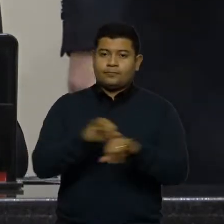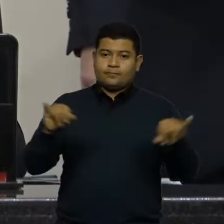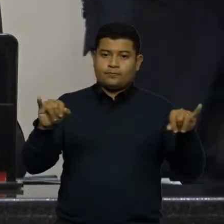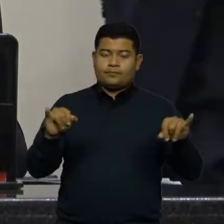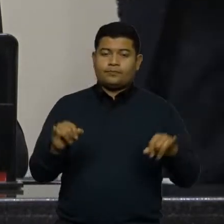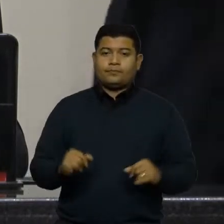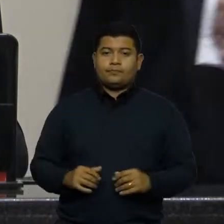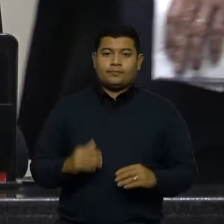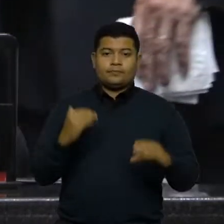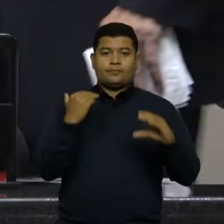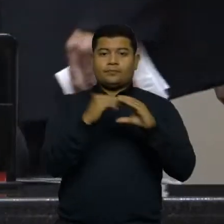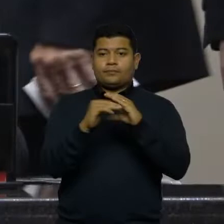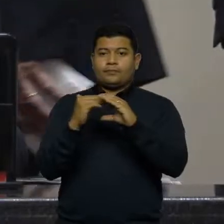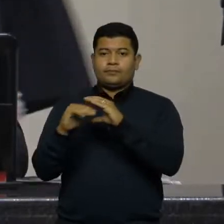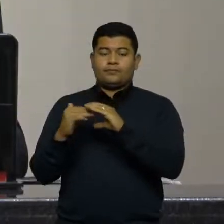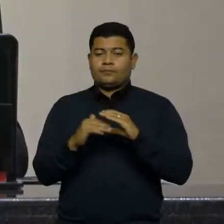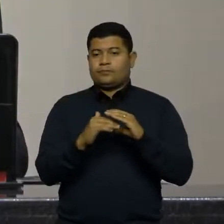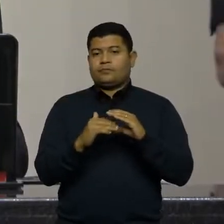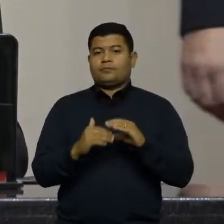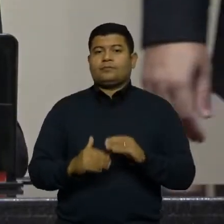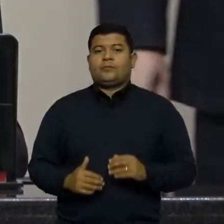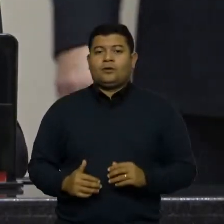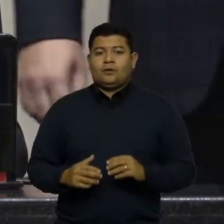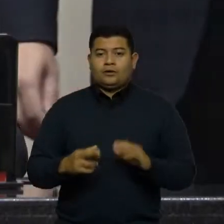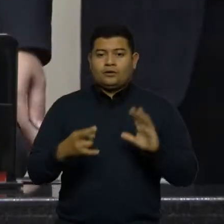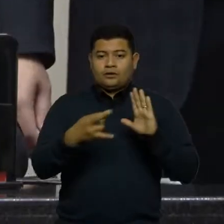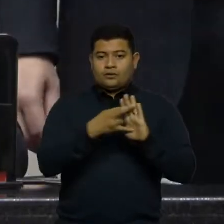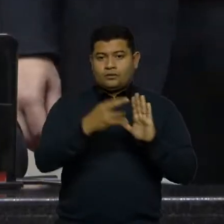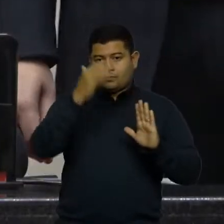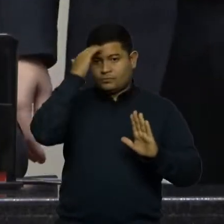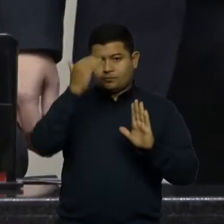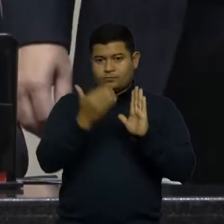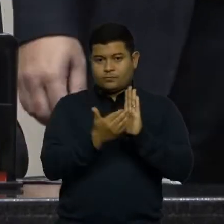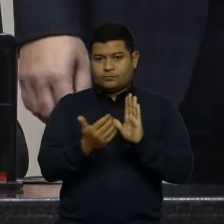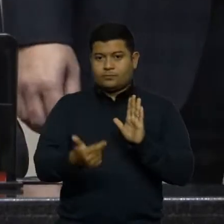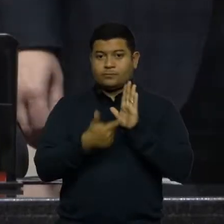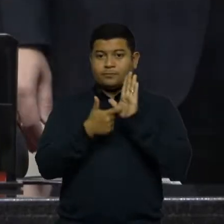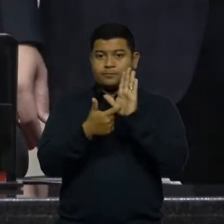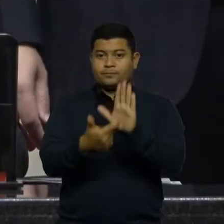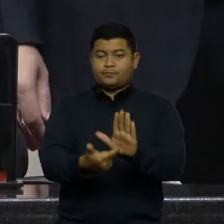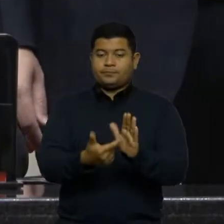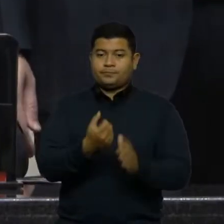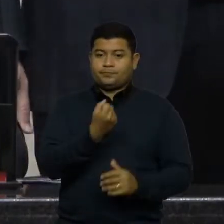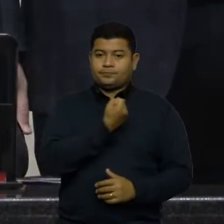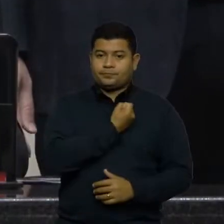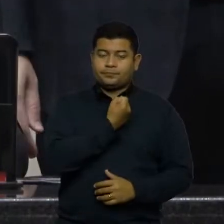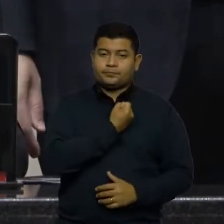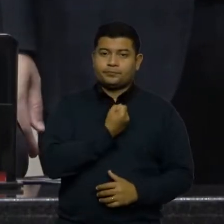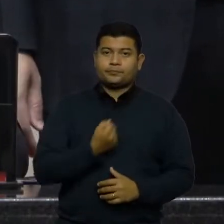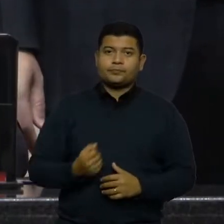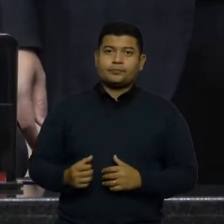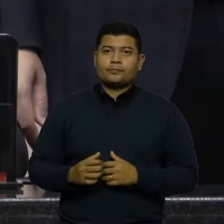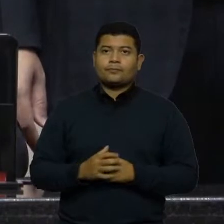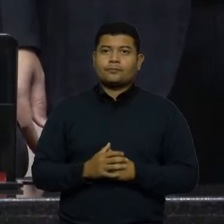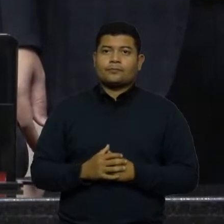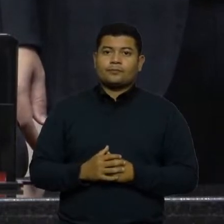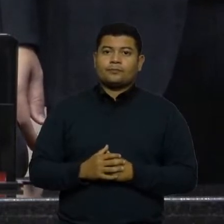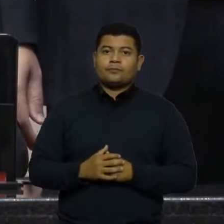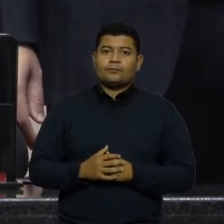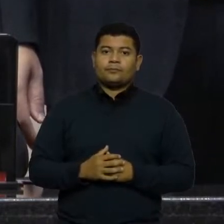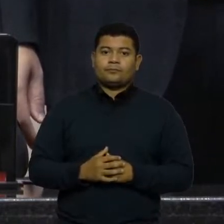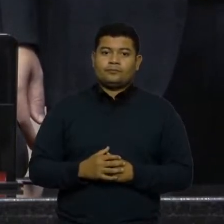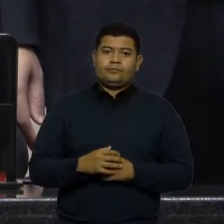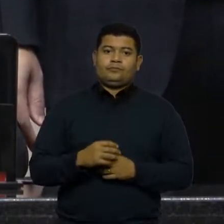encaminhará os destinatários conforme determina o regimento interno as seguintes indicações, indicação